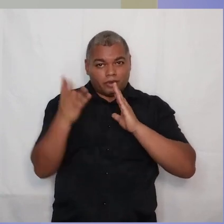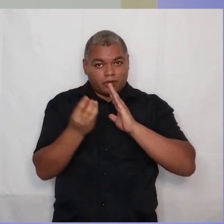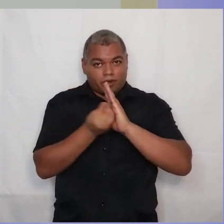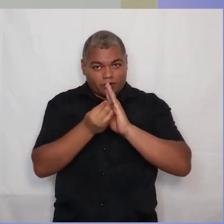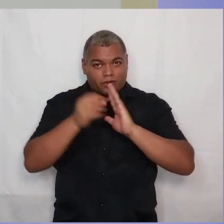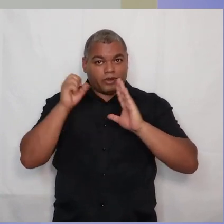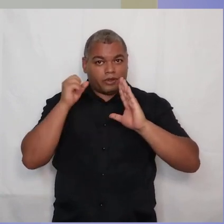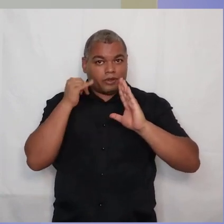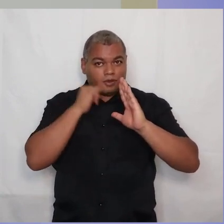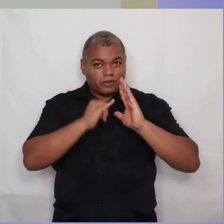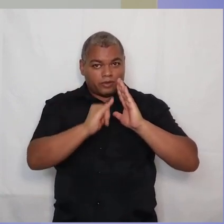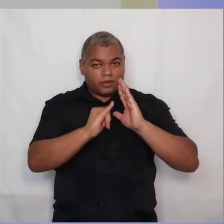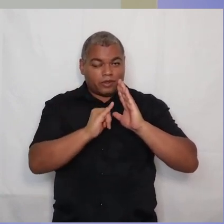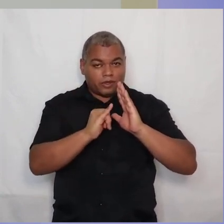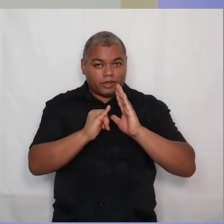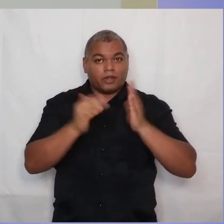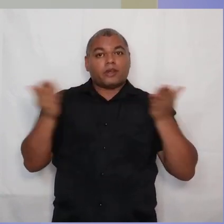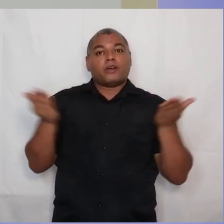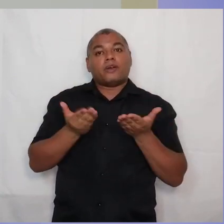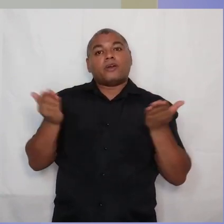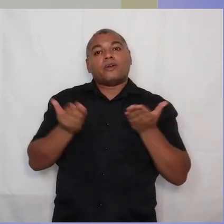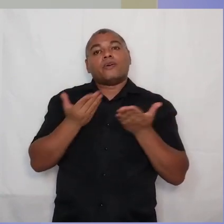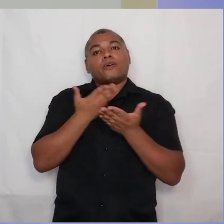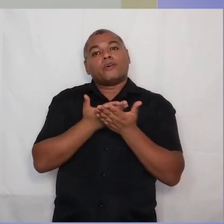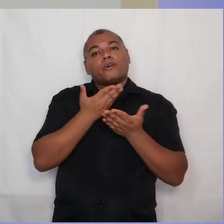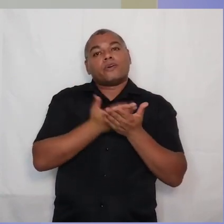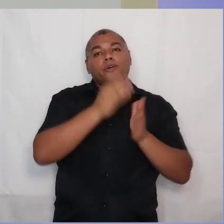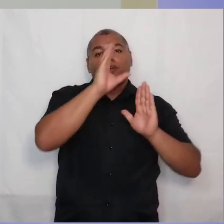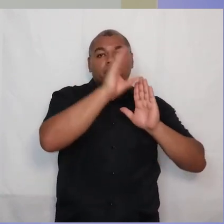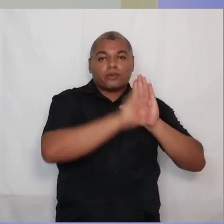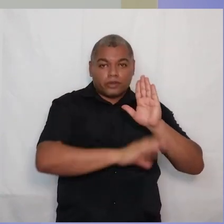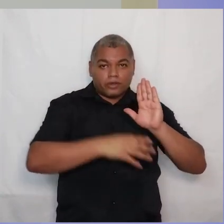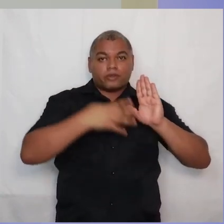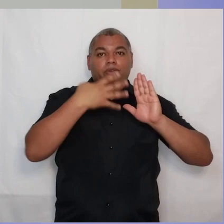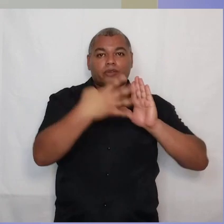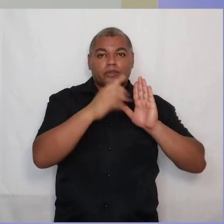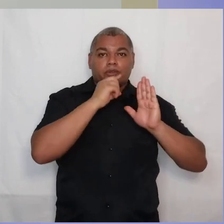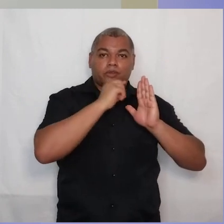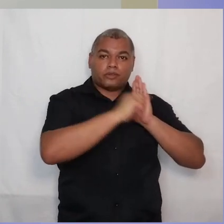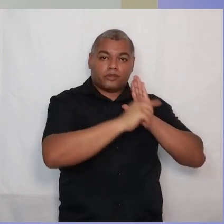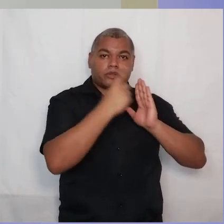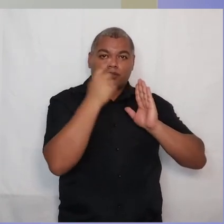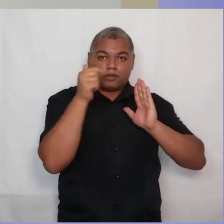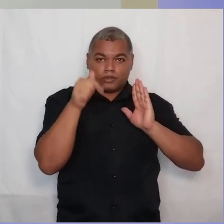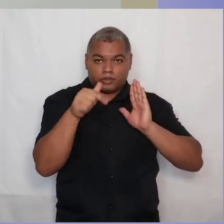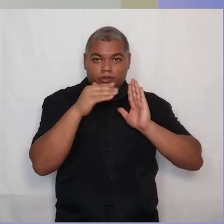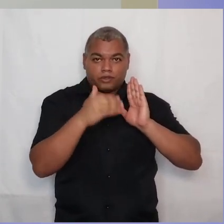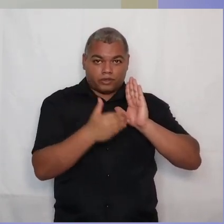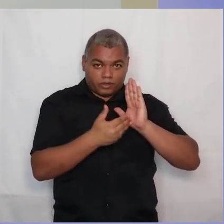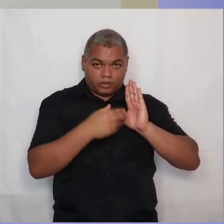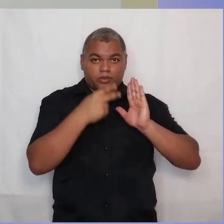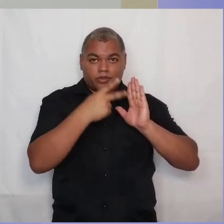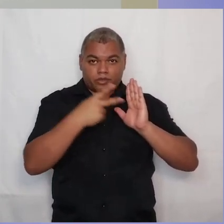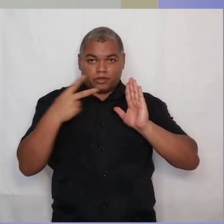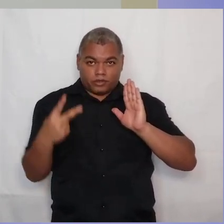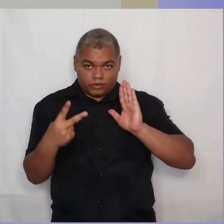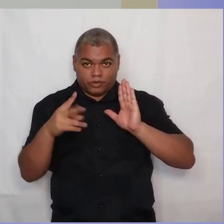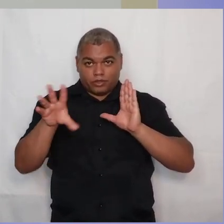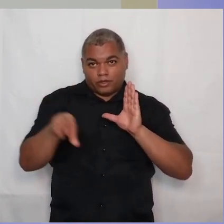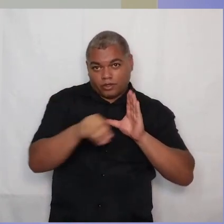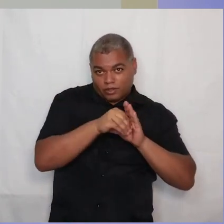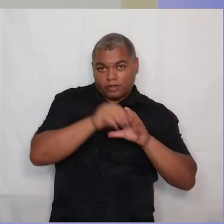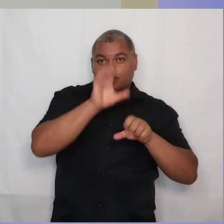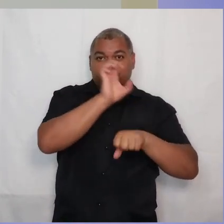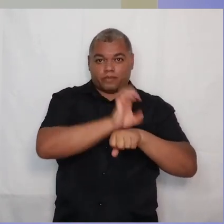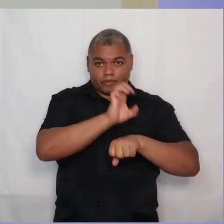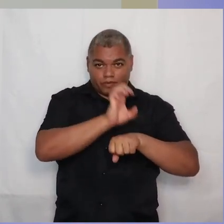Efésios e hoje nós vamos estudar o capítulo 4, versículo 17 até o versículo de número 24. O texto